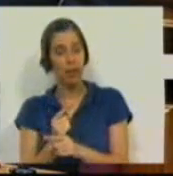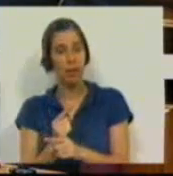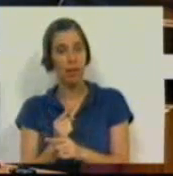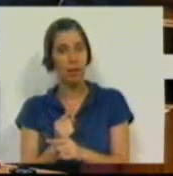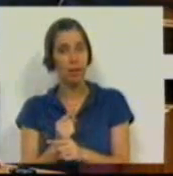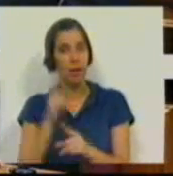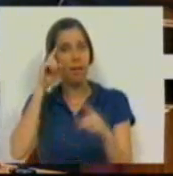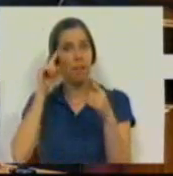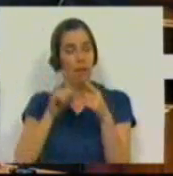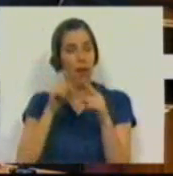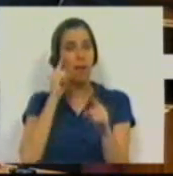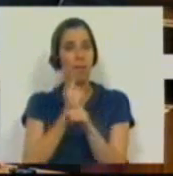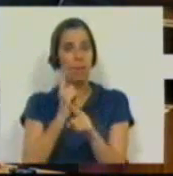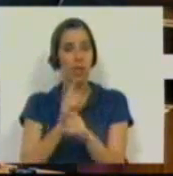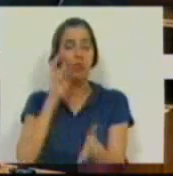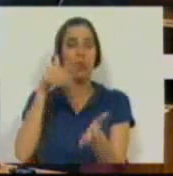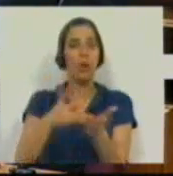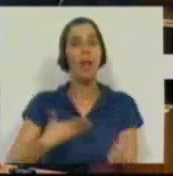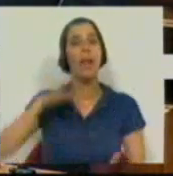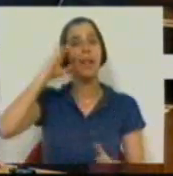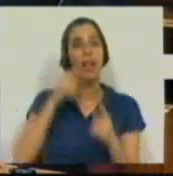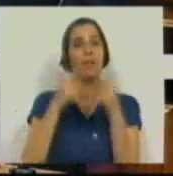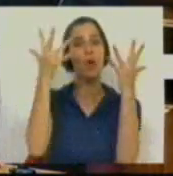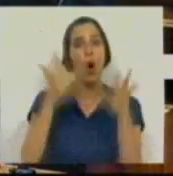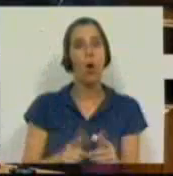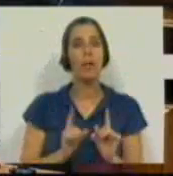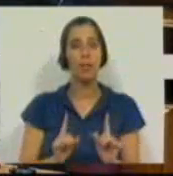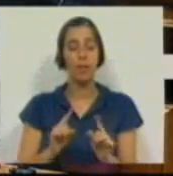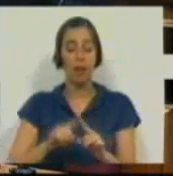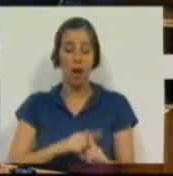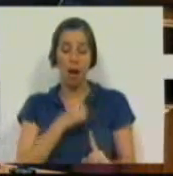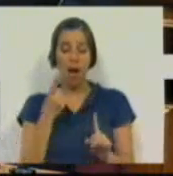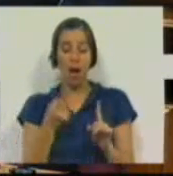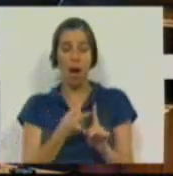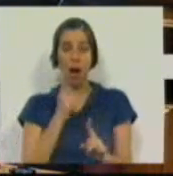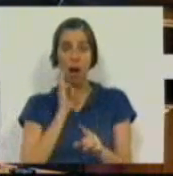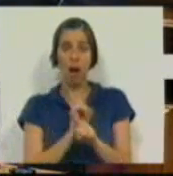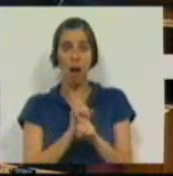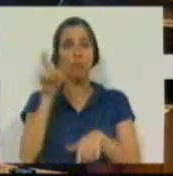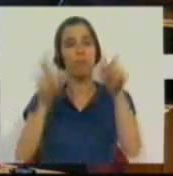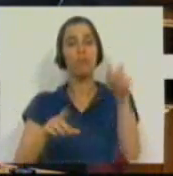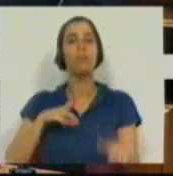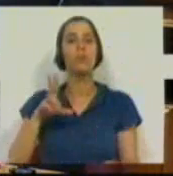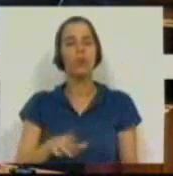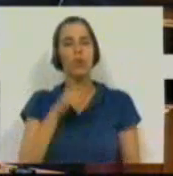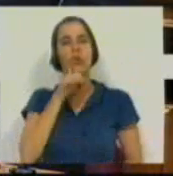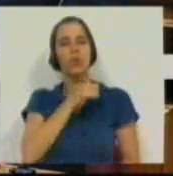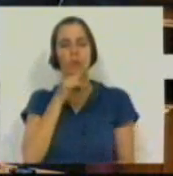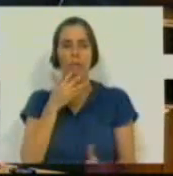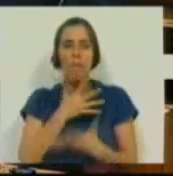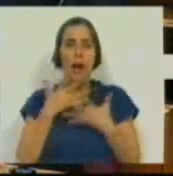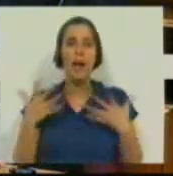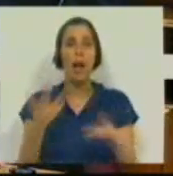meta, o mesmo resultado no déficit orçamental naquele ano em que os portugueses sofreram um